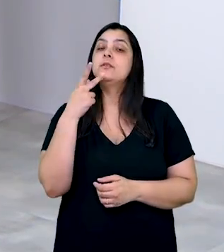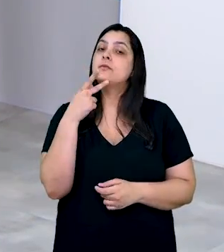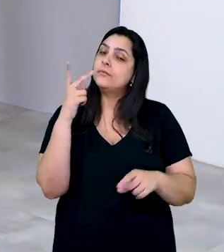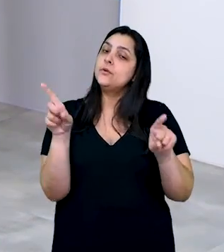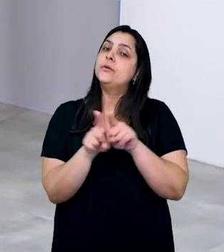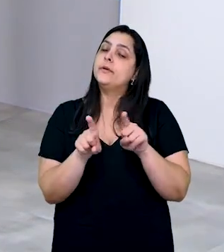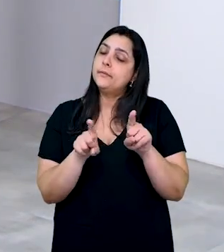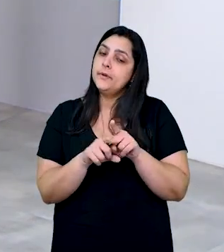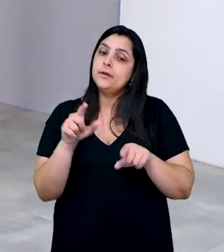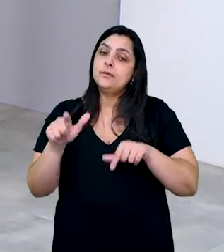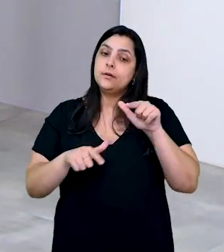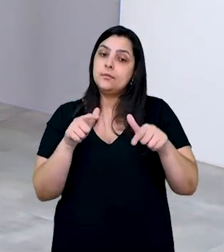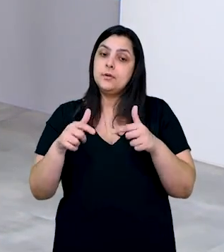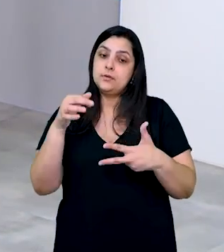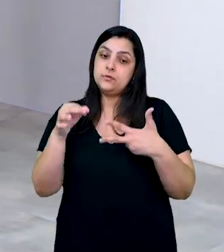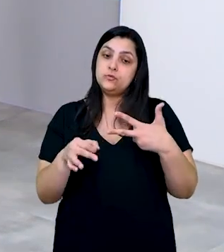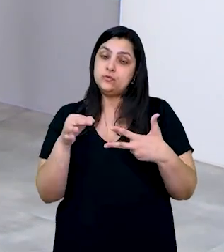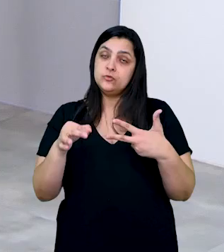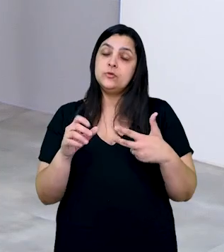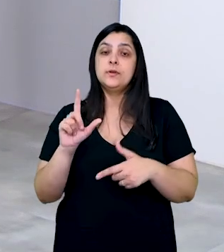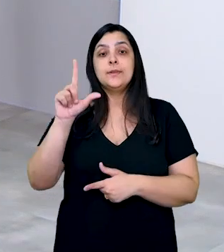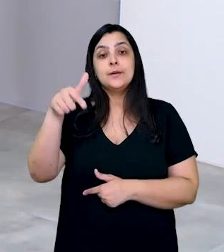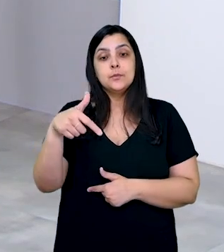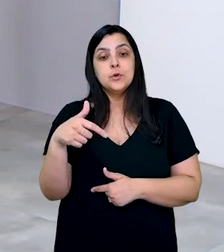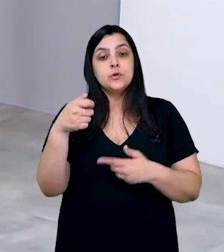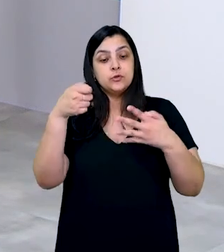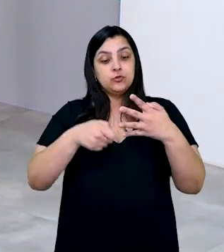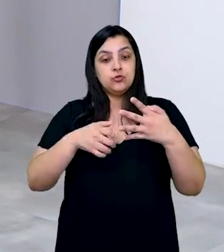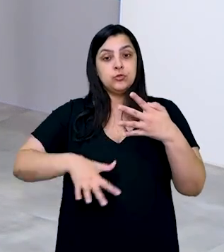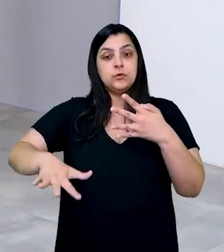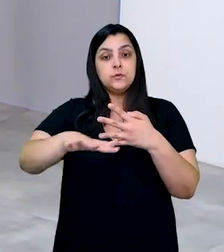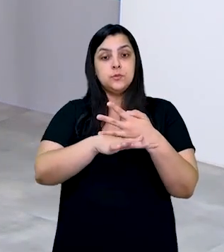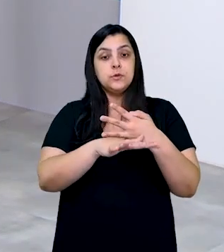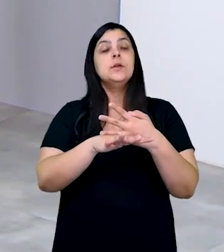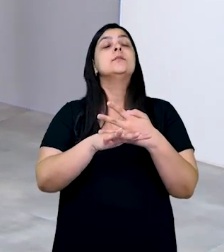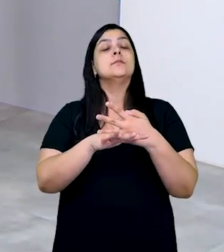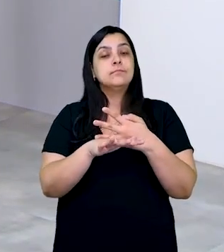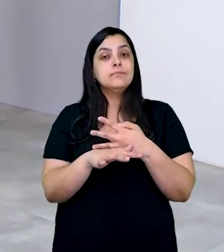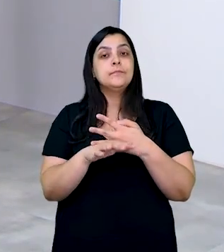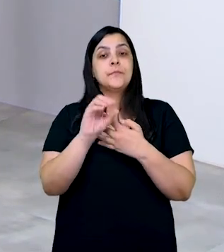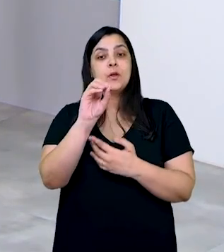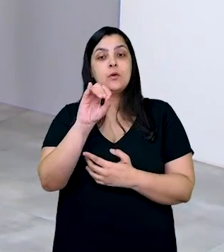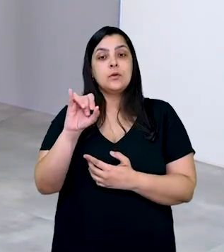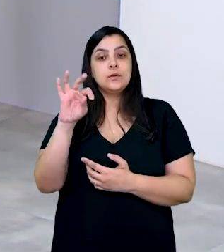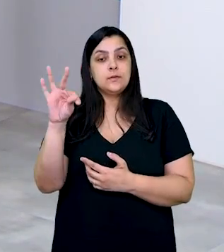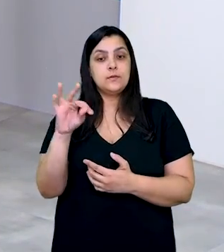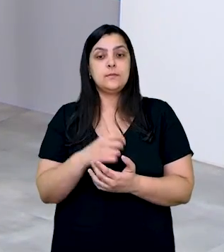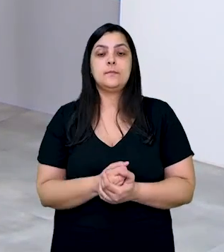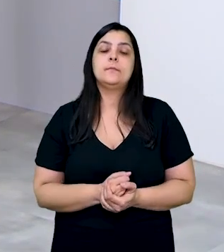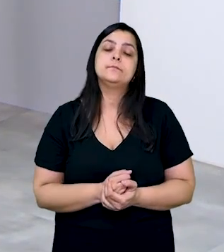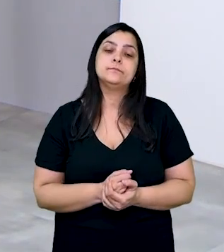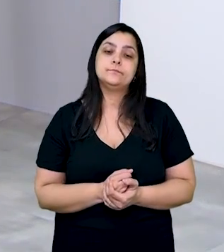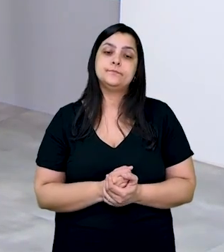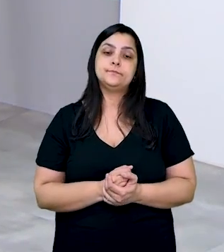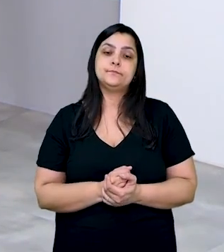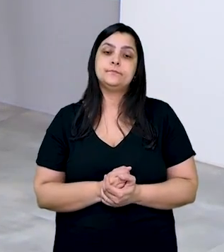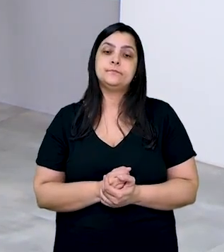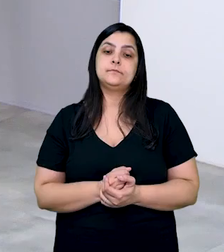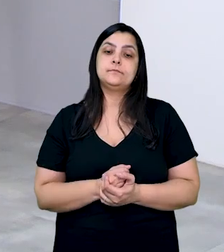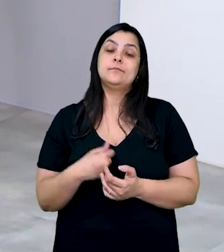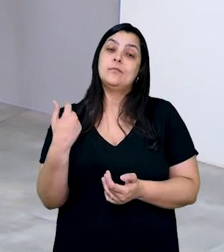destacou também a atuação da Justiça do Trabalho após a adoção da jurisprudência da Corte Interamericana de Direitos Humanos.